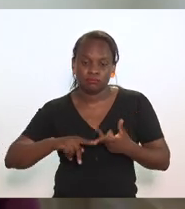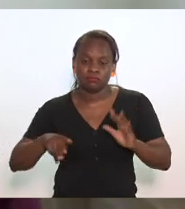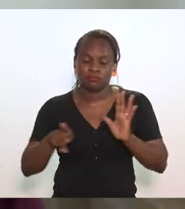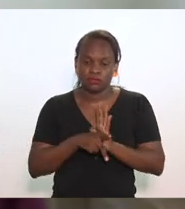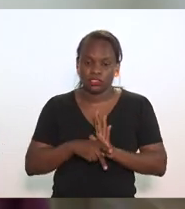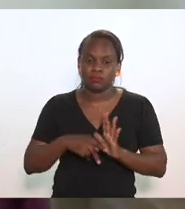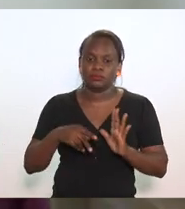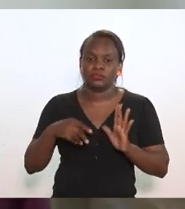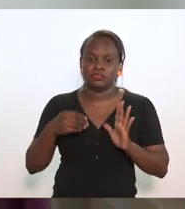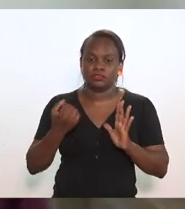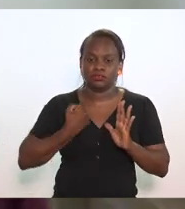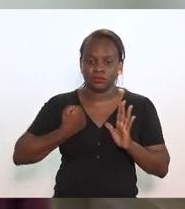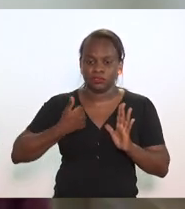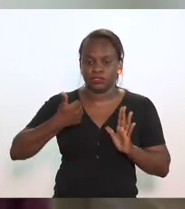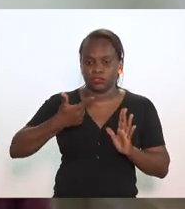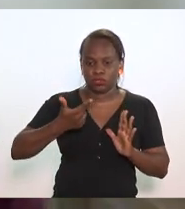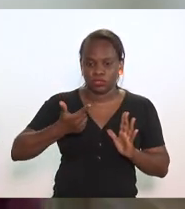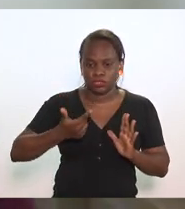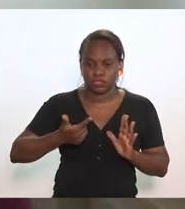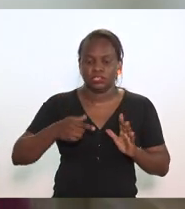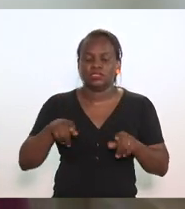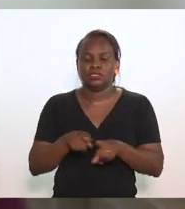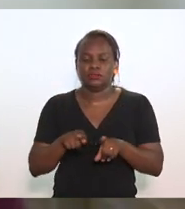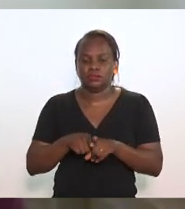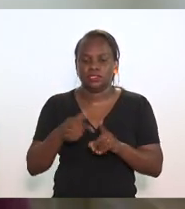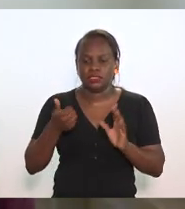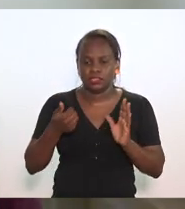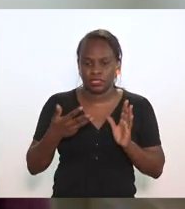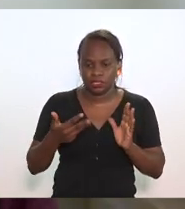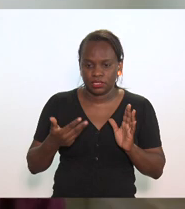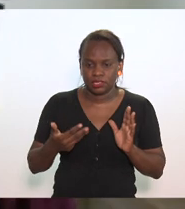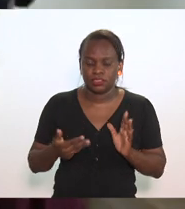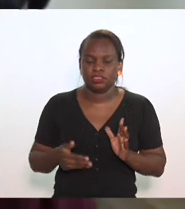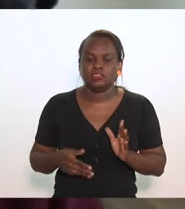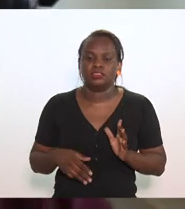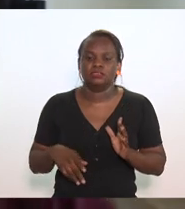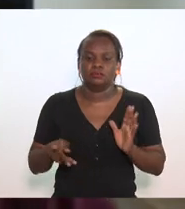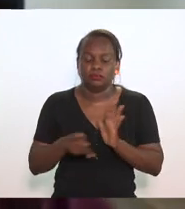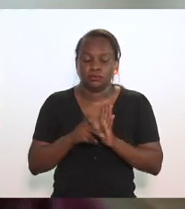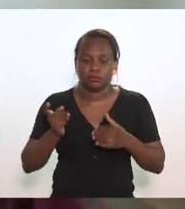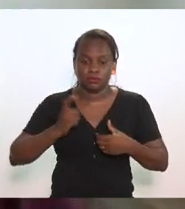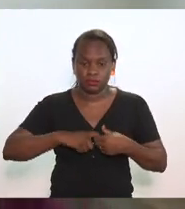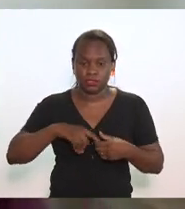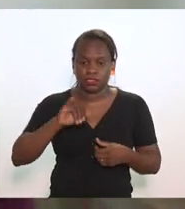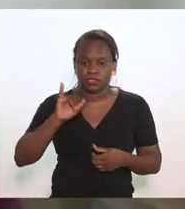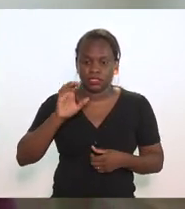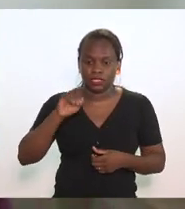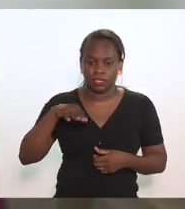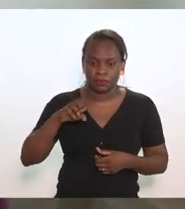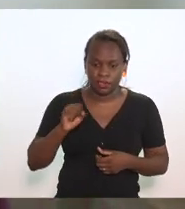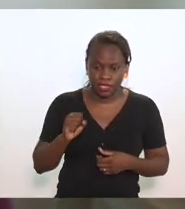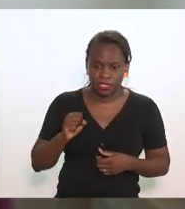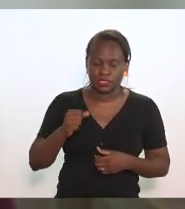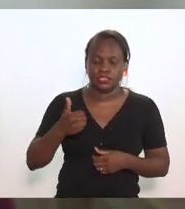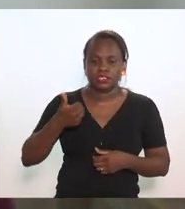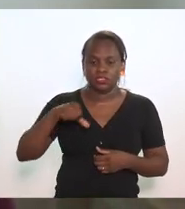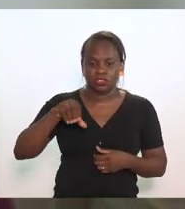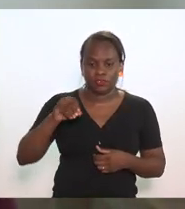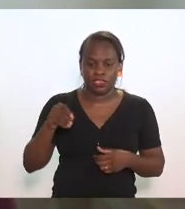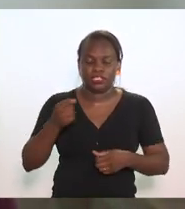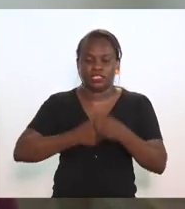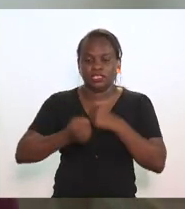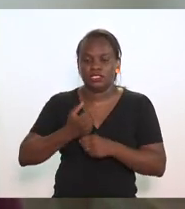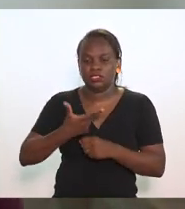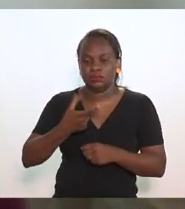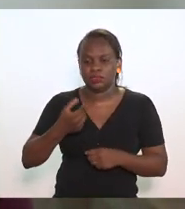da cláusula 12ª e 13ª do convênio ICMS 190 de 2017